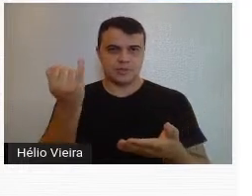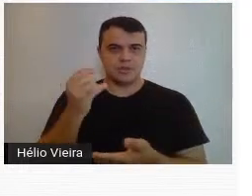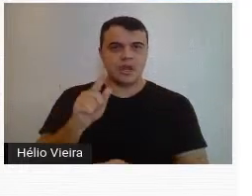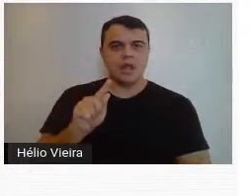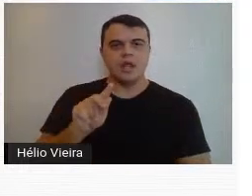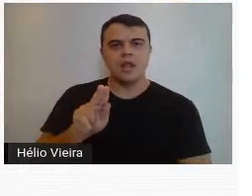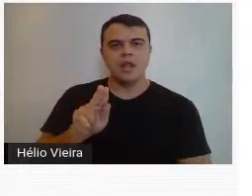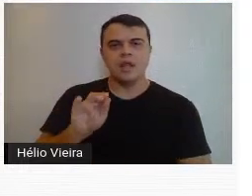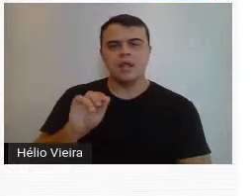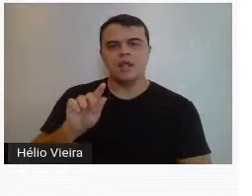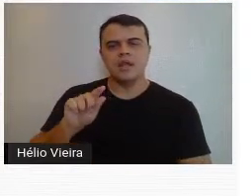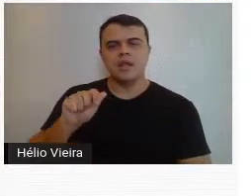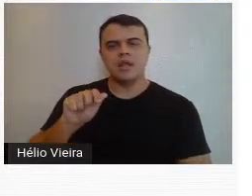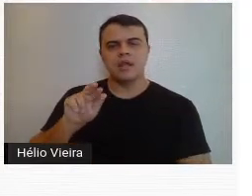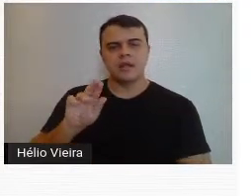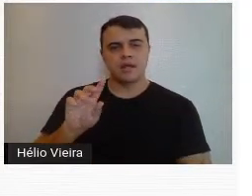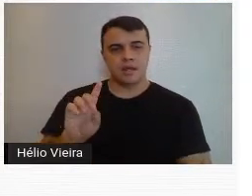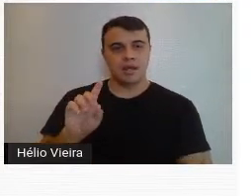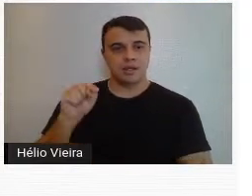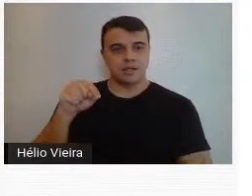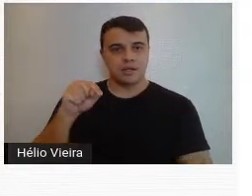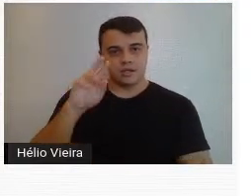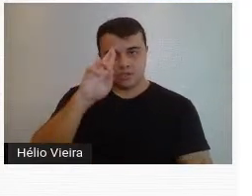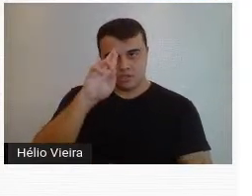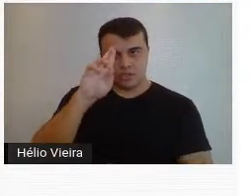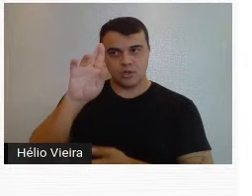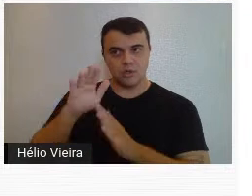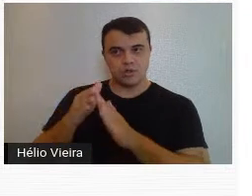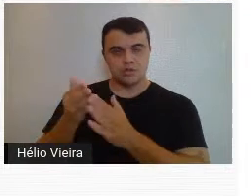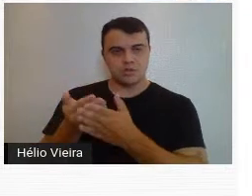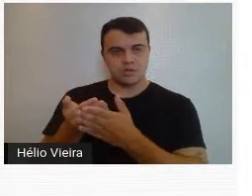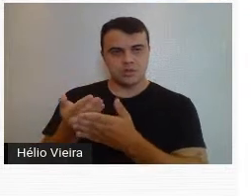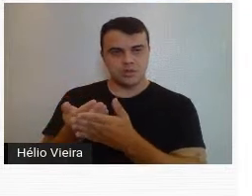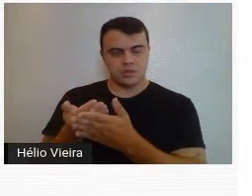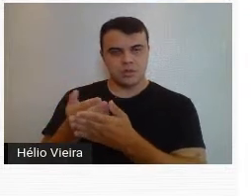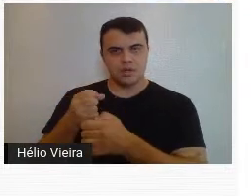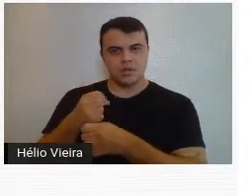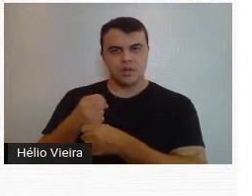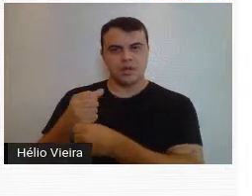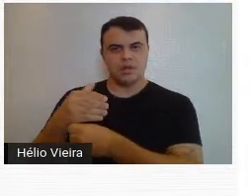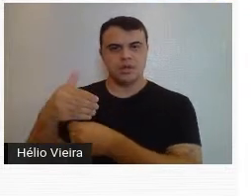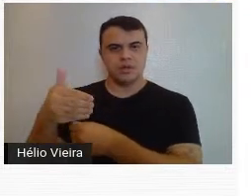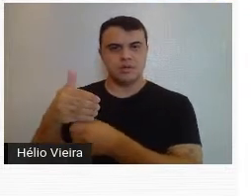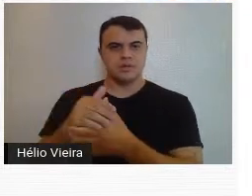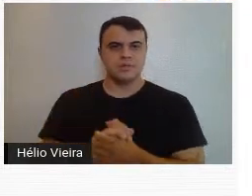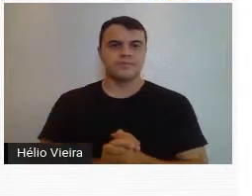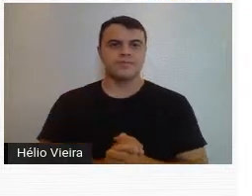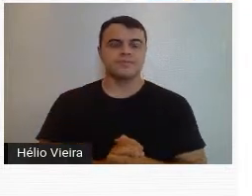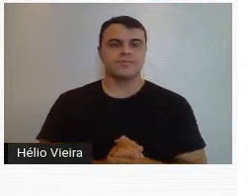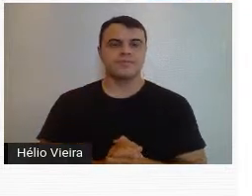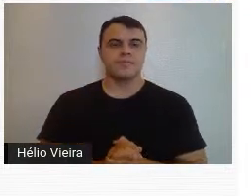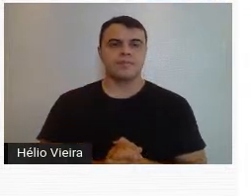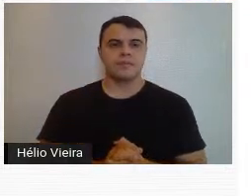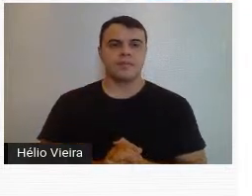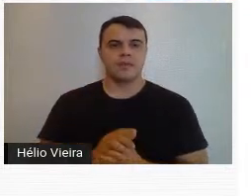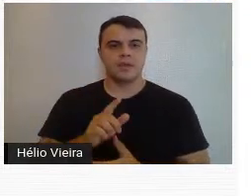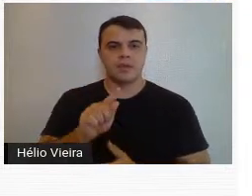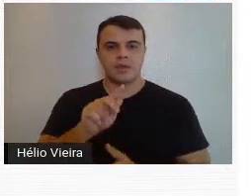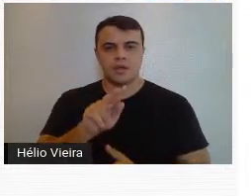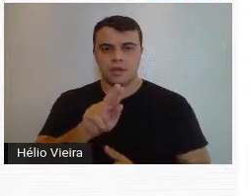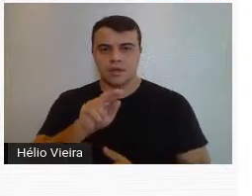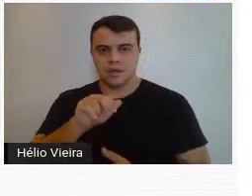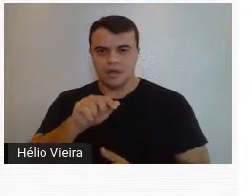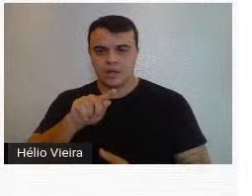foi o diretor da Escola Guignard por longos anos. Eu vou falar do Guignard, vou